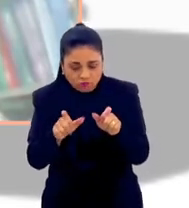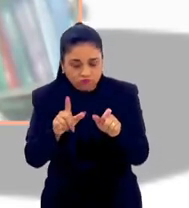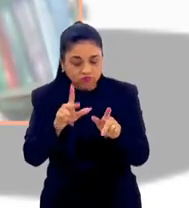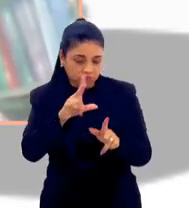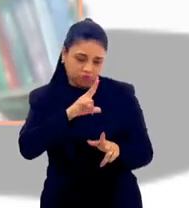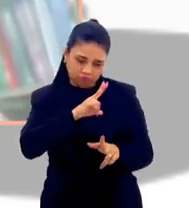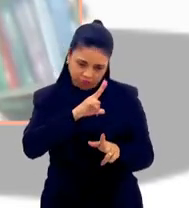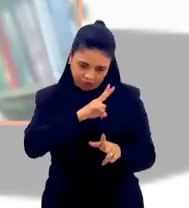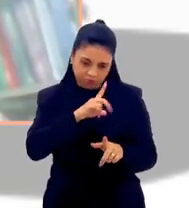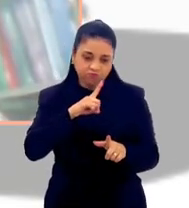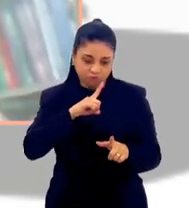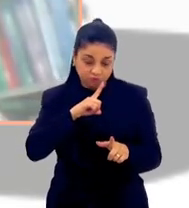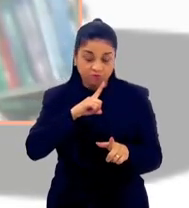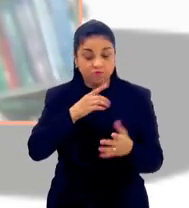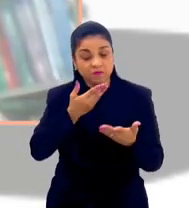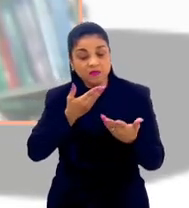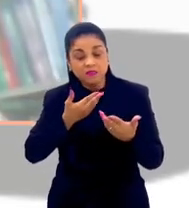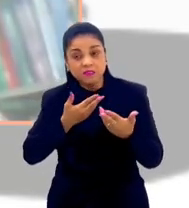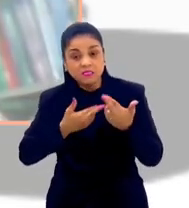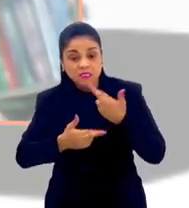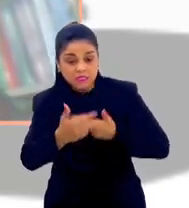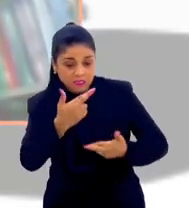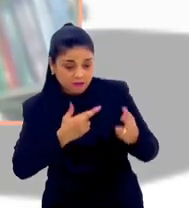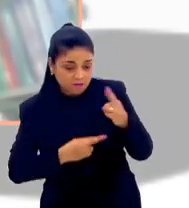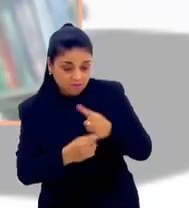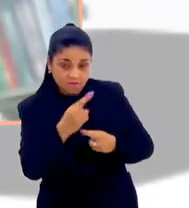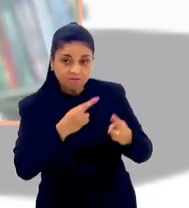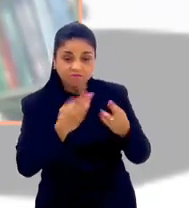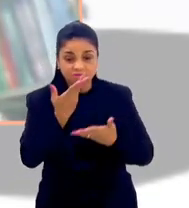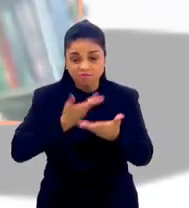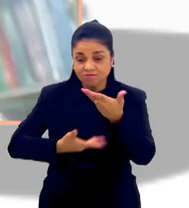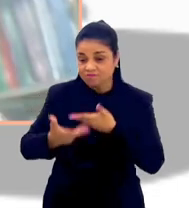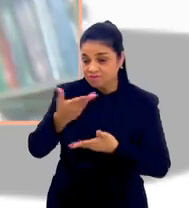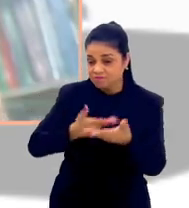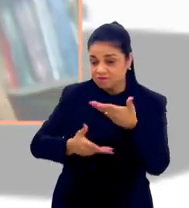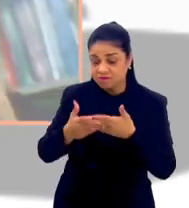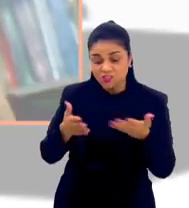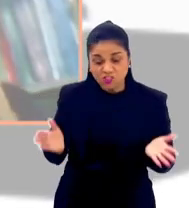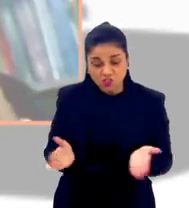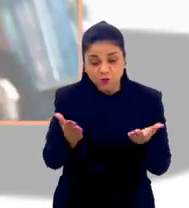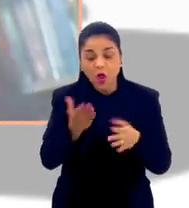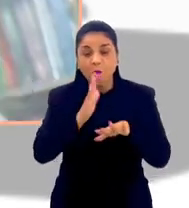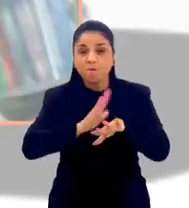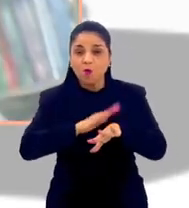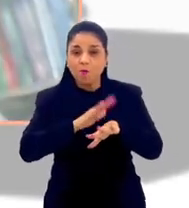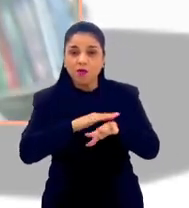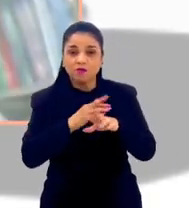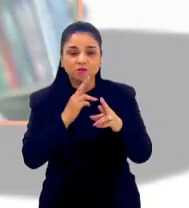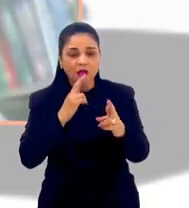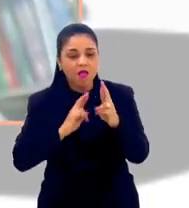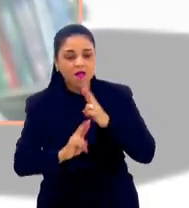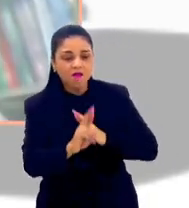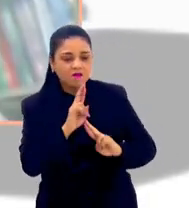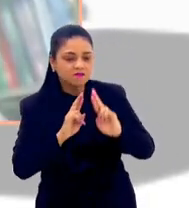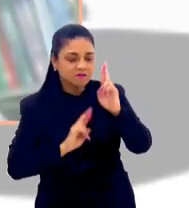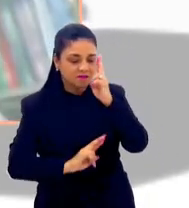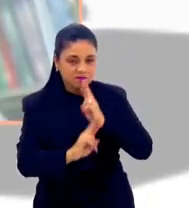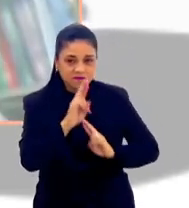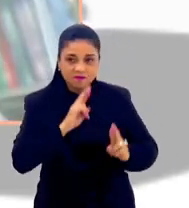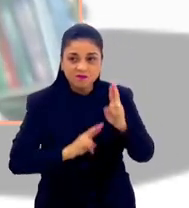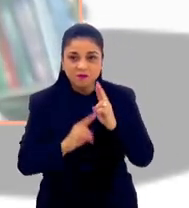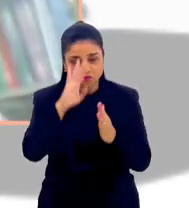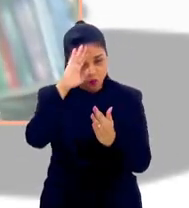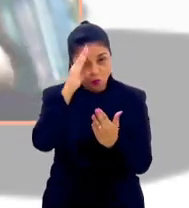interagem? Como é que eu posso fazer para estimular momentos que as pessoas estabeleçam relações de confiança?